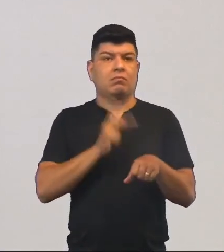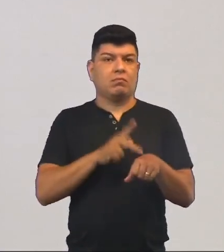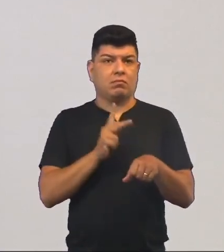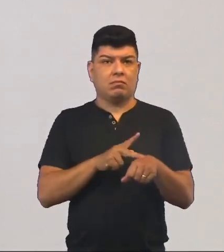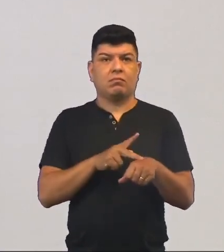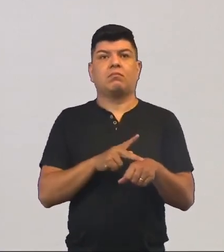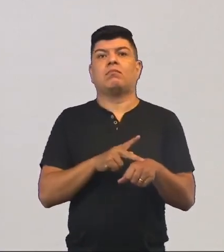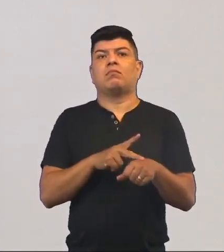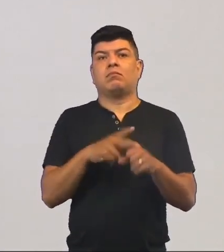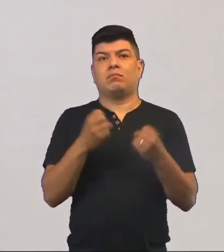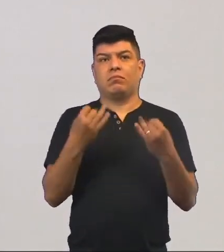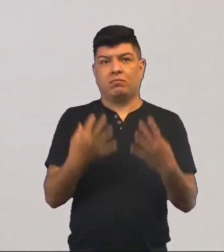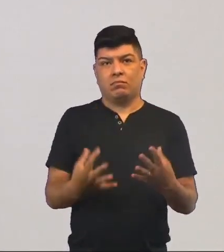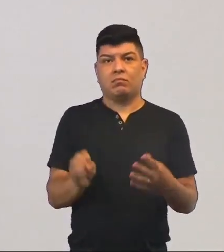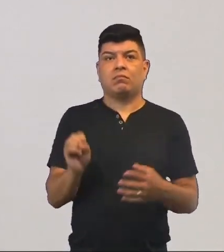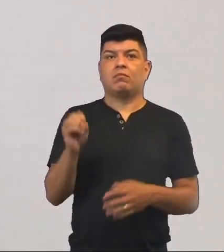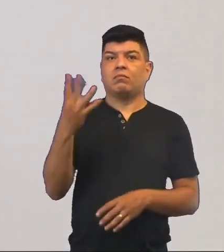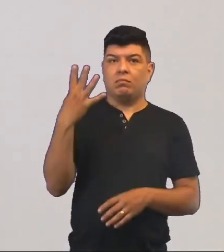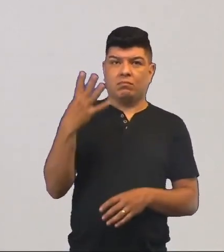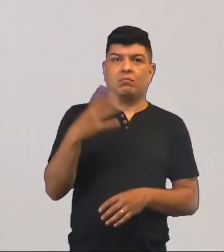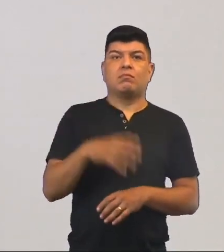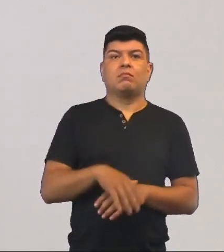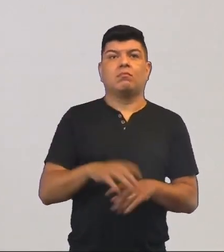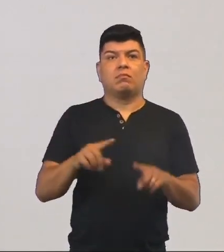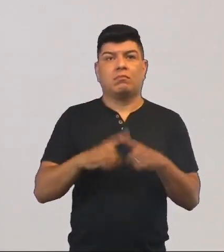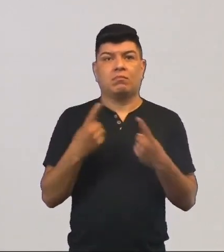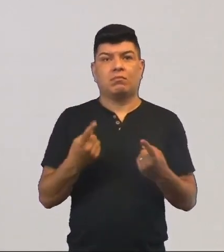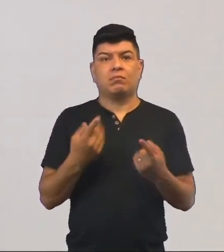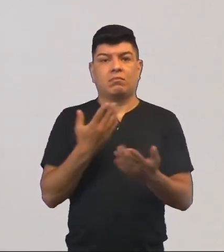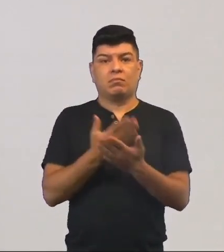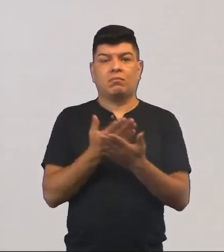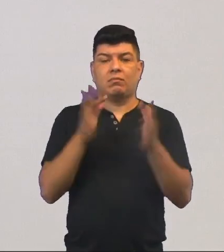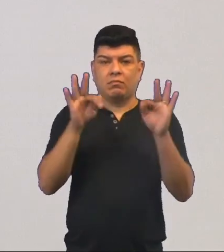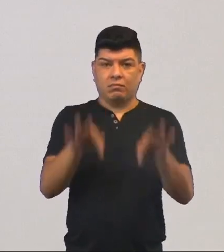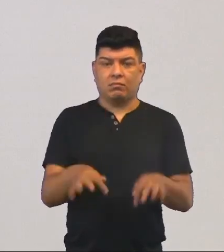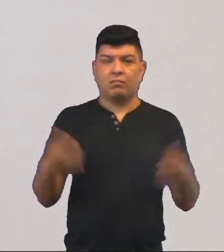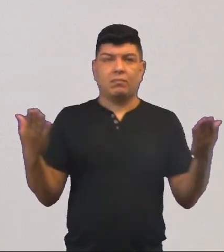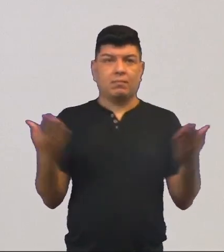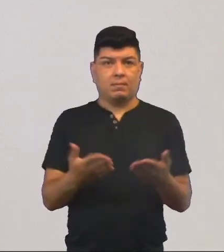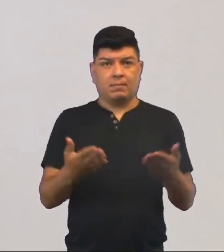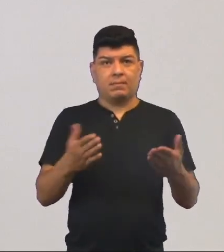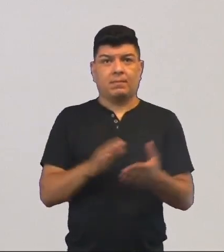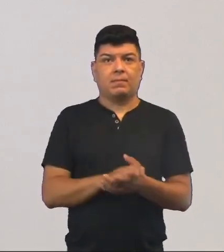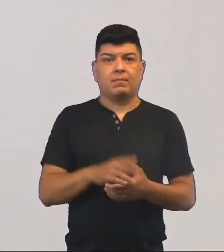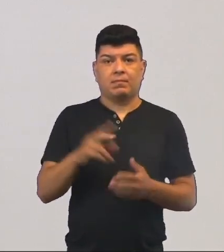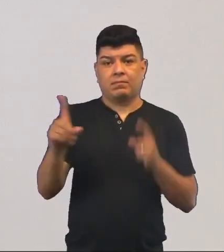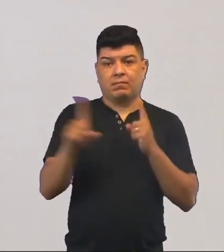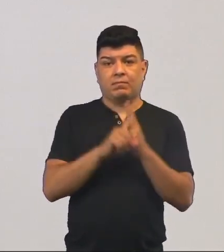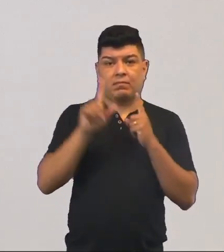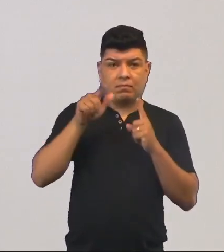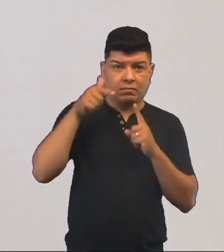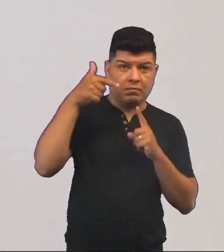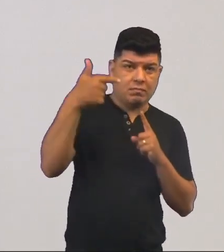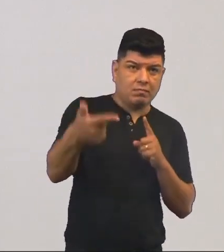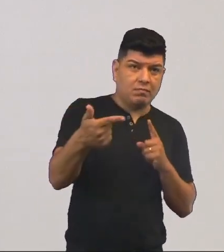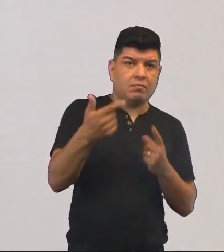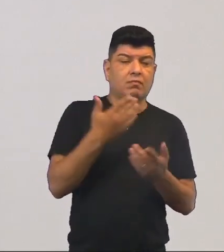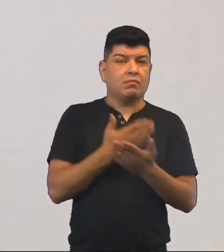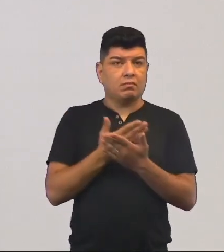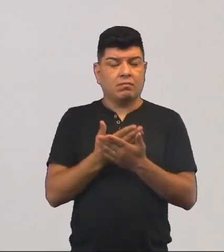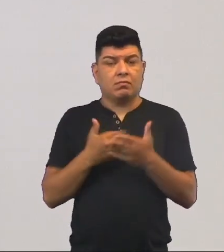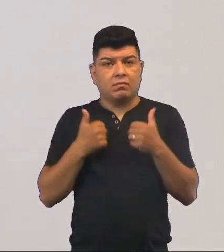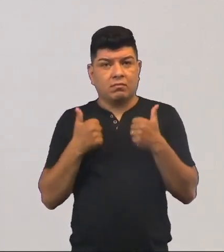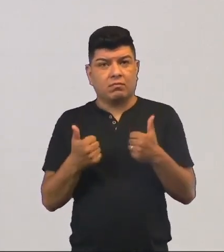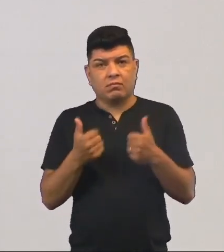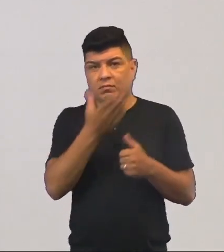pedras, que contam fatos históricos. Mas nossa aula finaliza por aqui. E eu te vejo logo mais na próxima